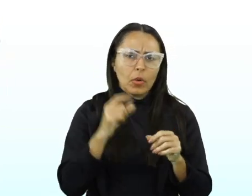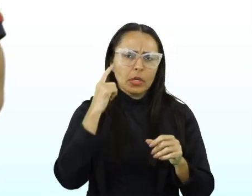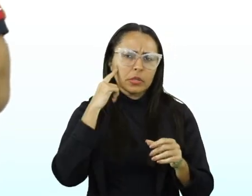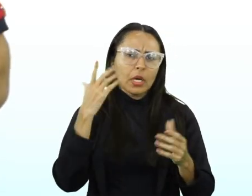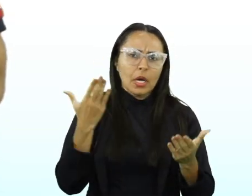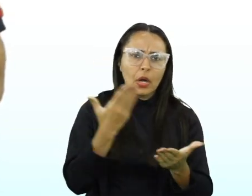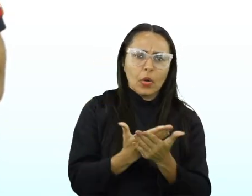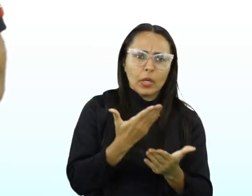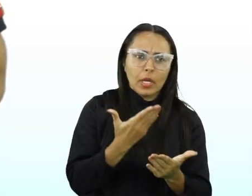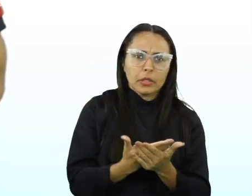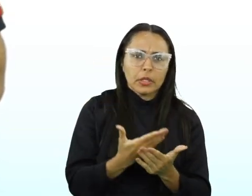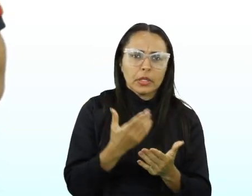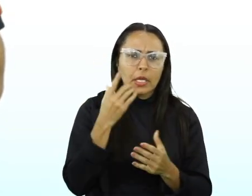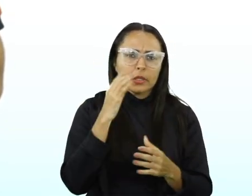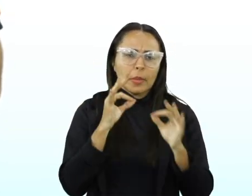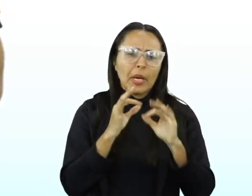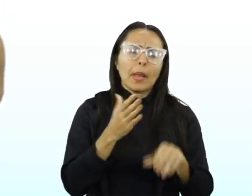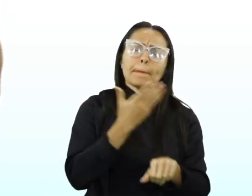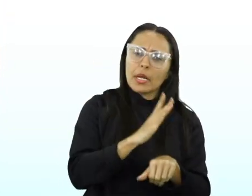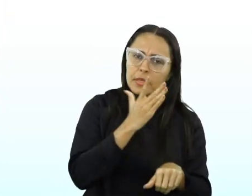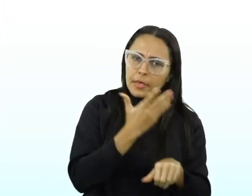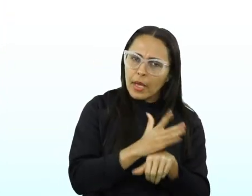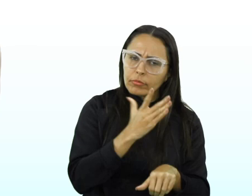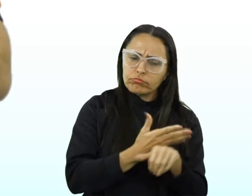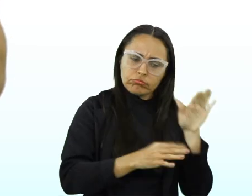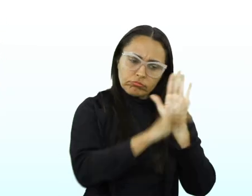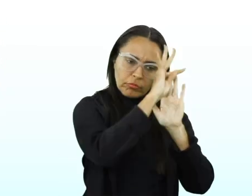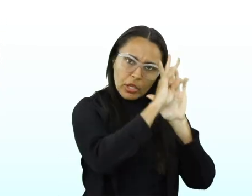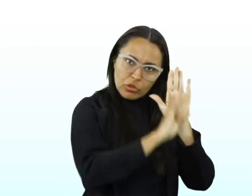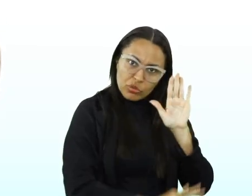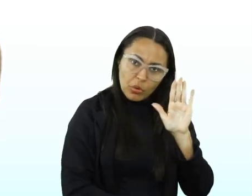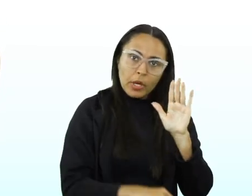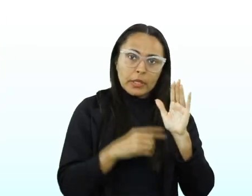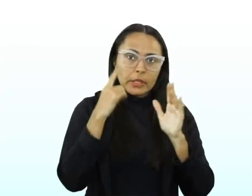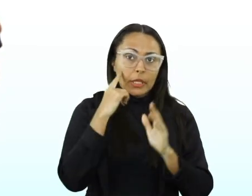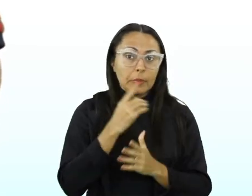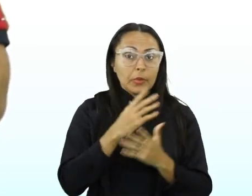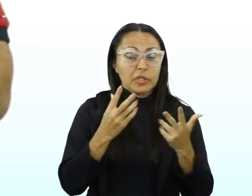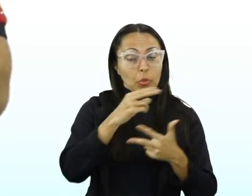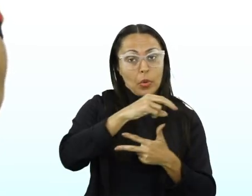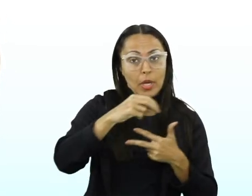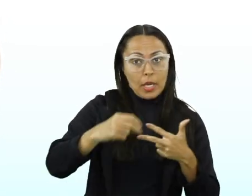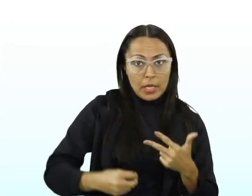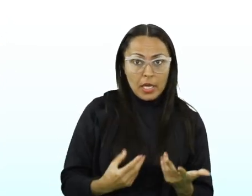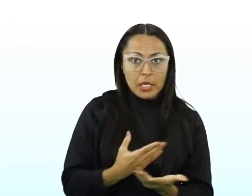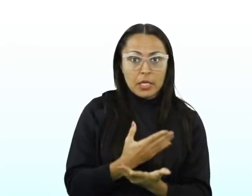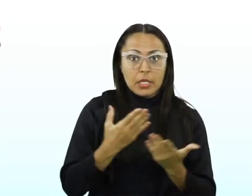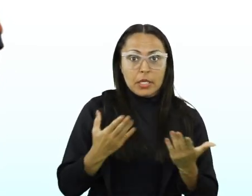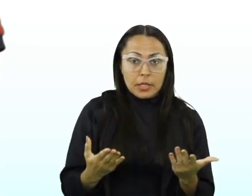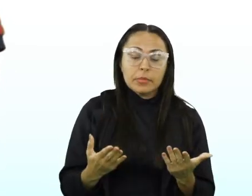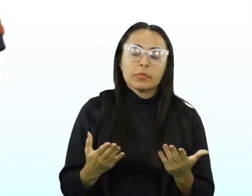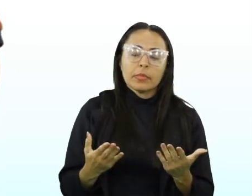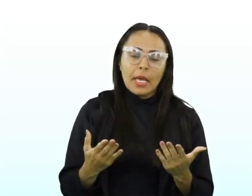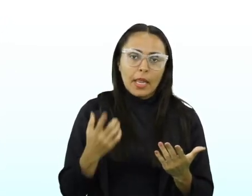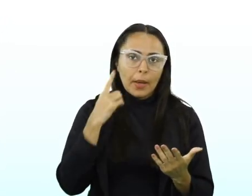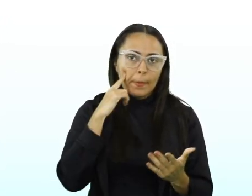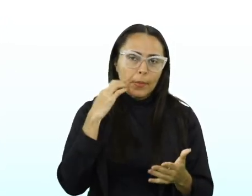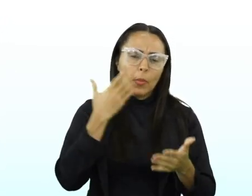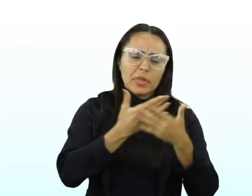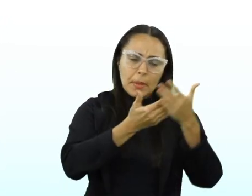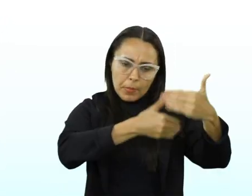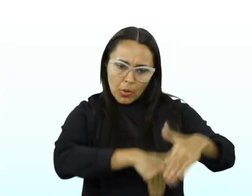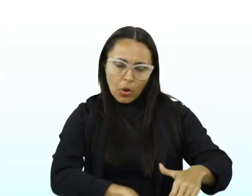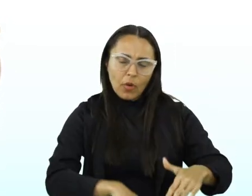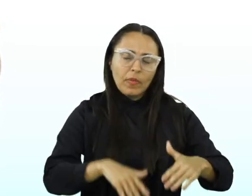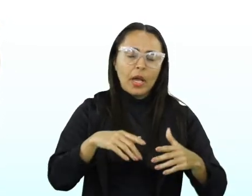aulas, trabalhar bastante texto, que é exatamente o que a banca cobra. O Exame Nacional do Ensino Médio, assim como